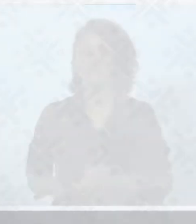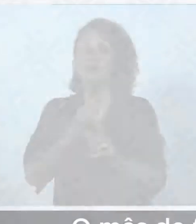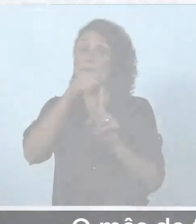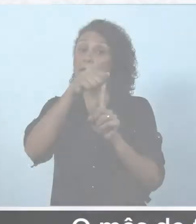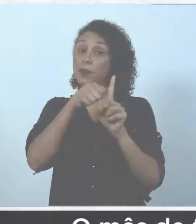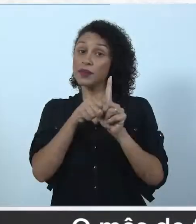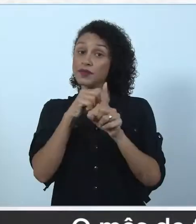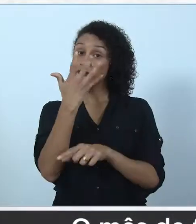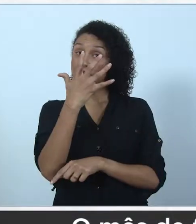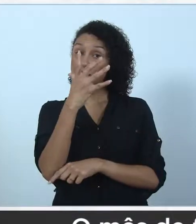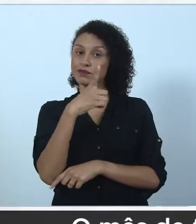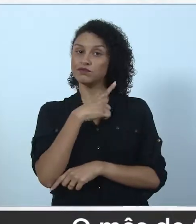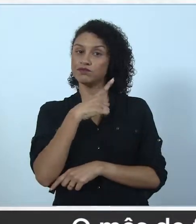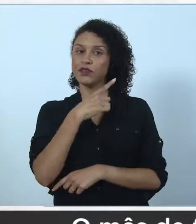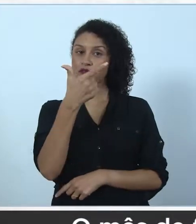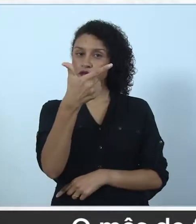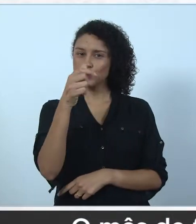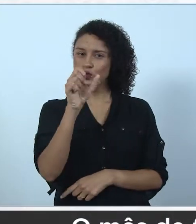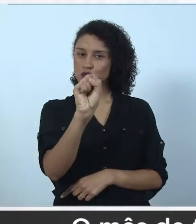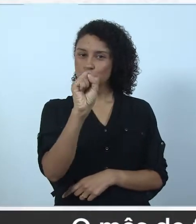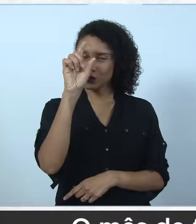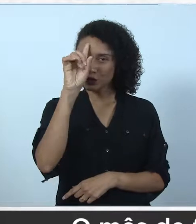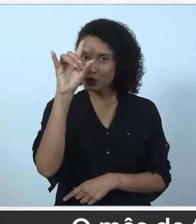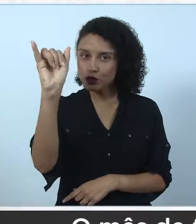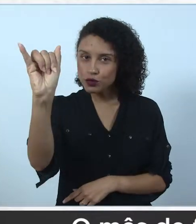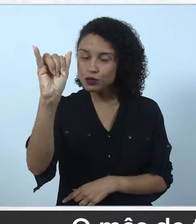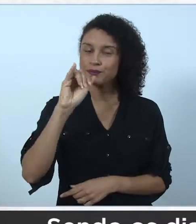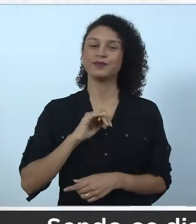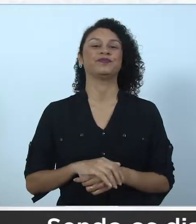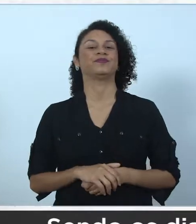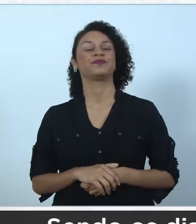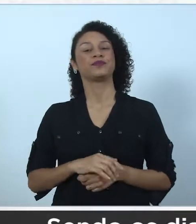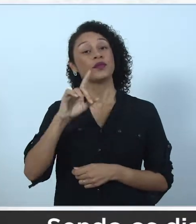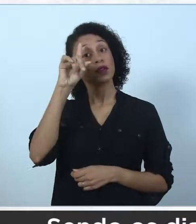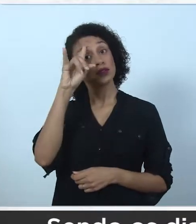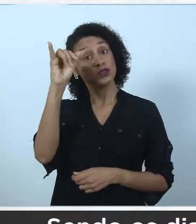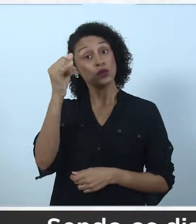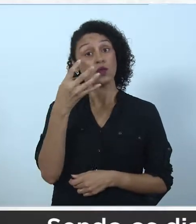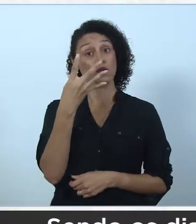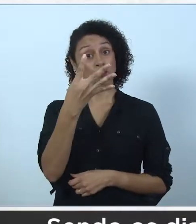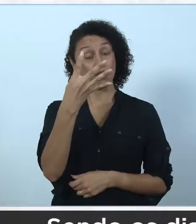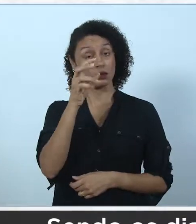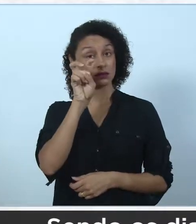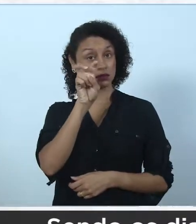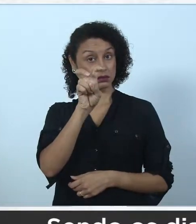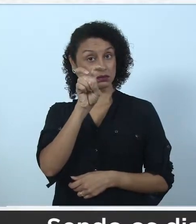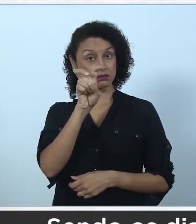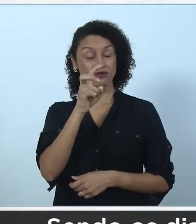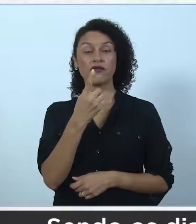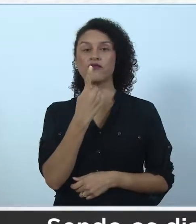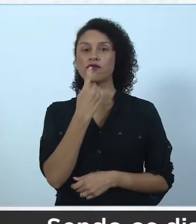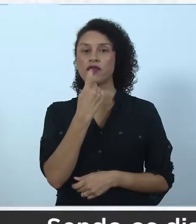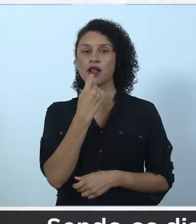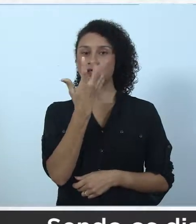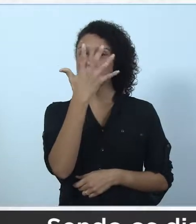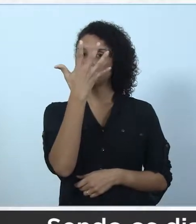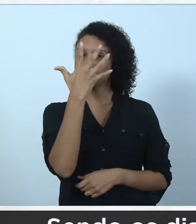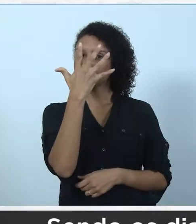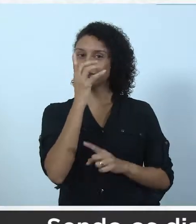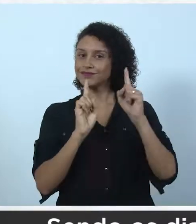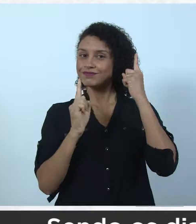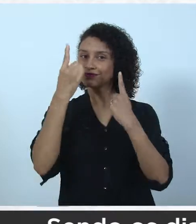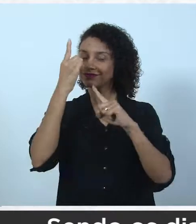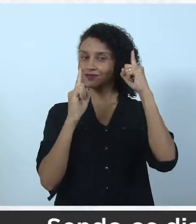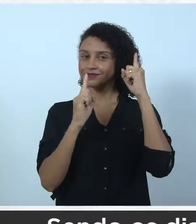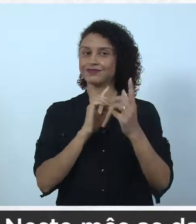O mês de fevereiro tem 28 dias, sendo os dias 4 e 5 feriados